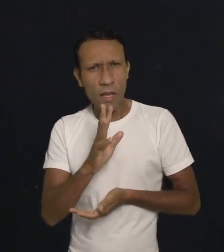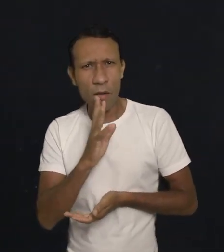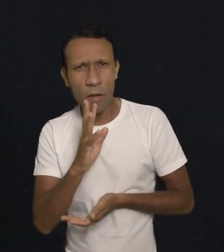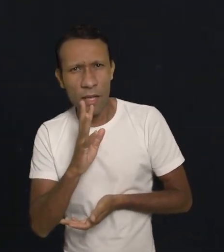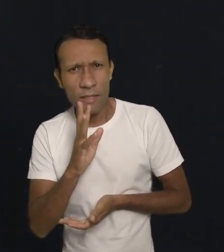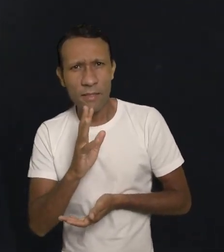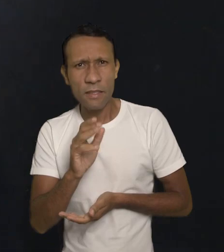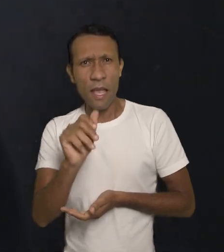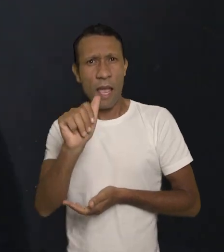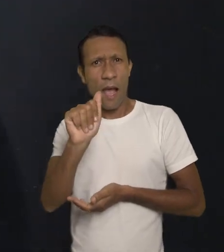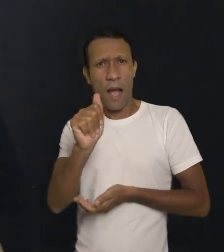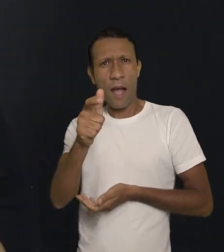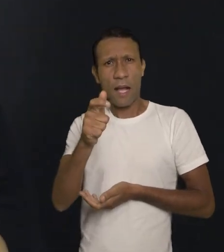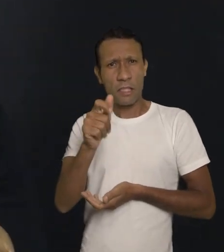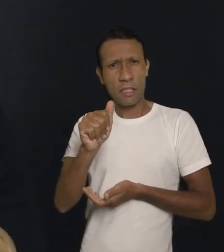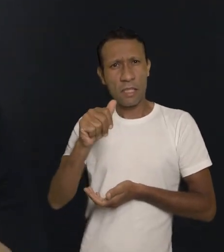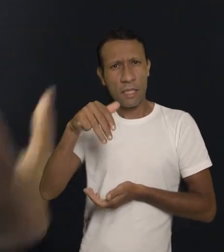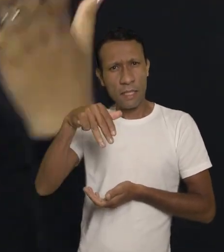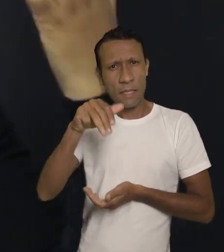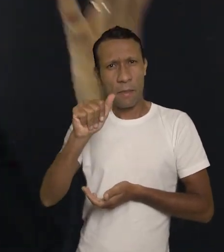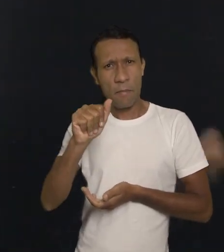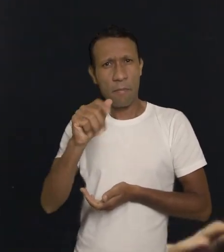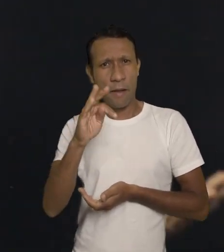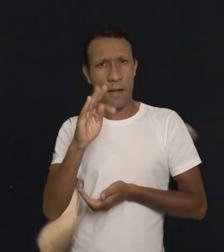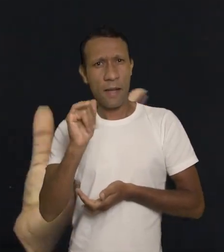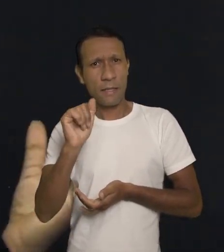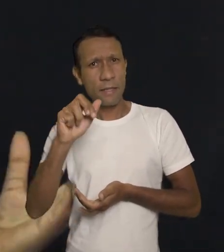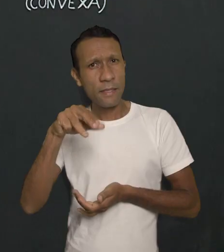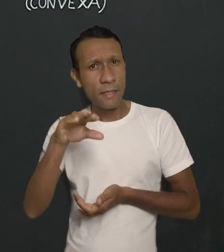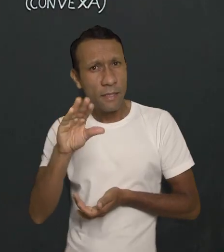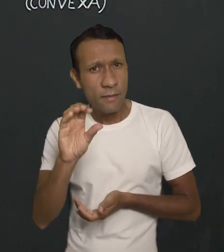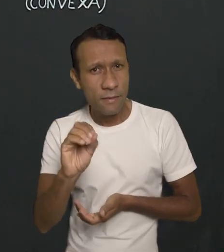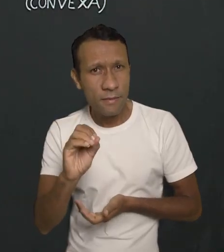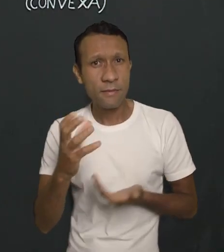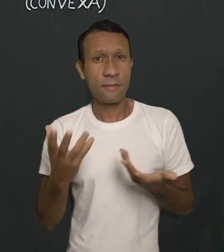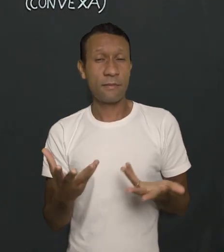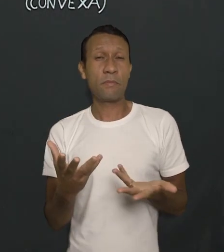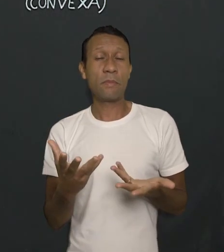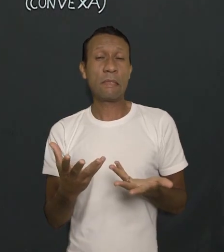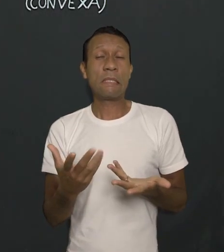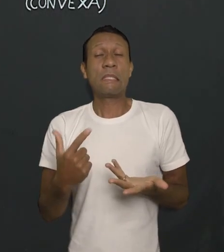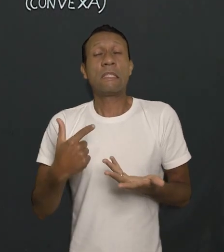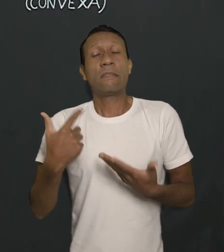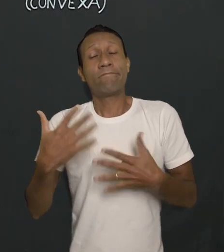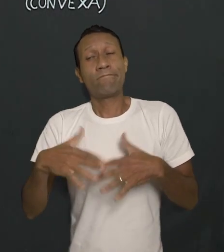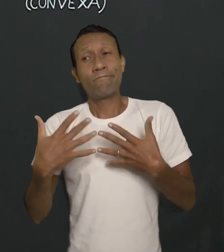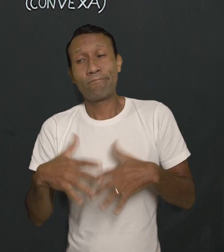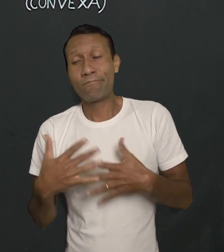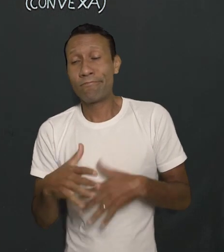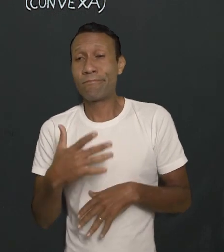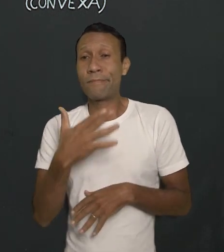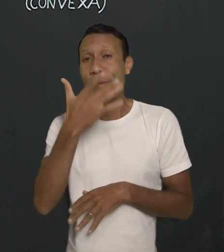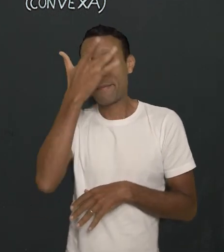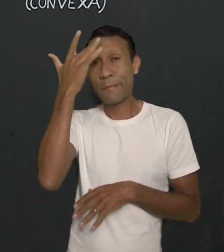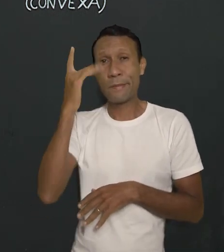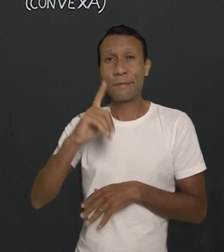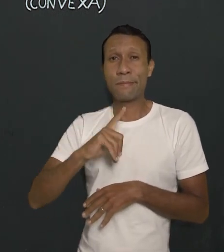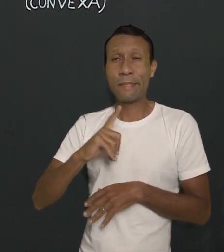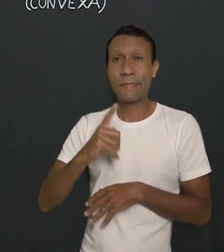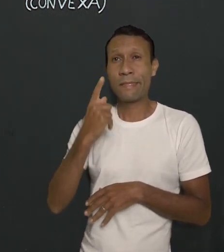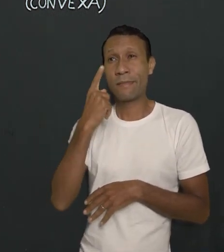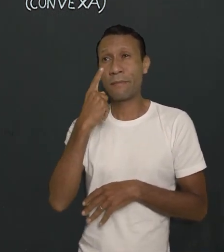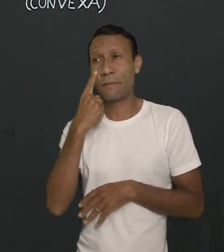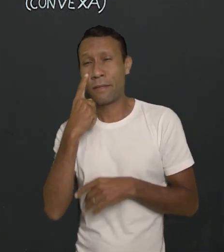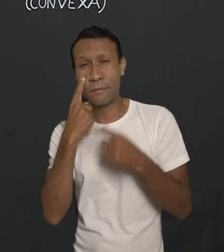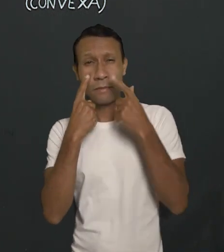Já ouviu falar desse? Você tem astigmatismo? Tem pessoas que têm a triste situação de até ter dois problemas ao mesmo